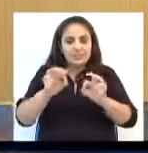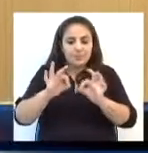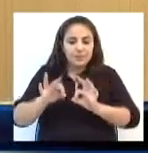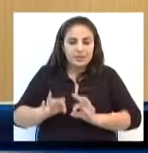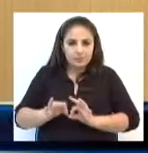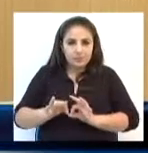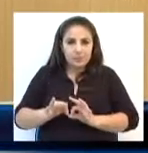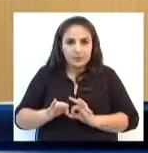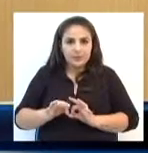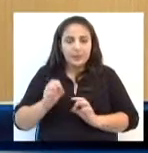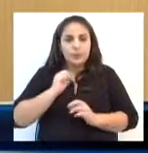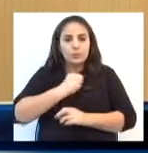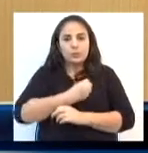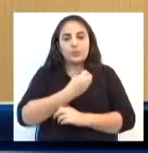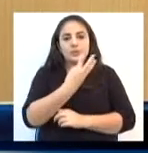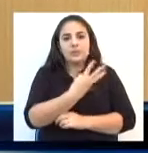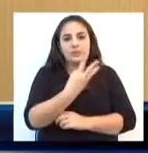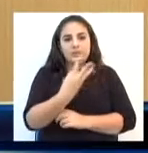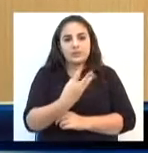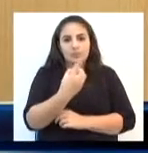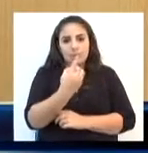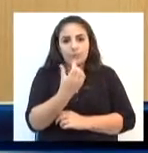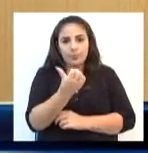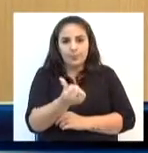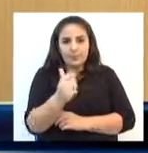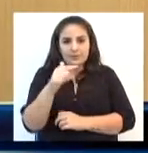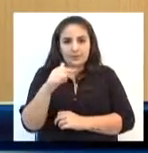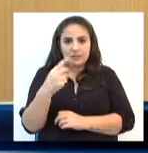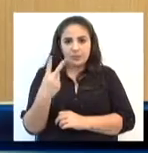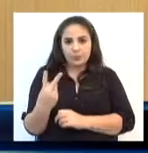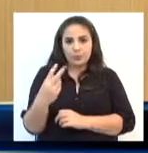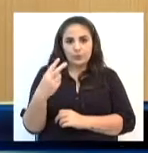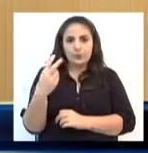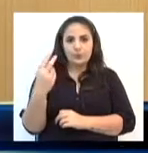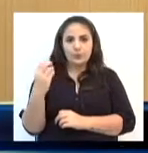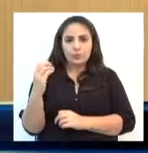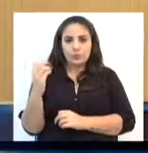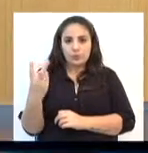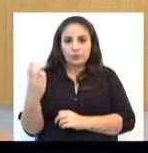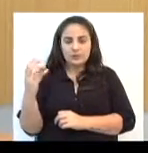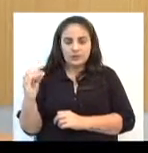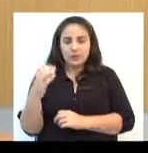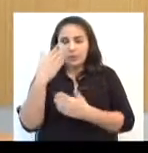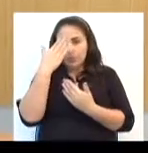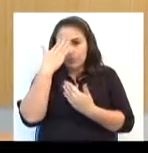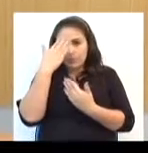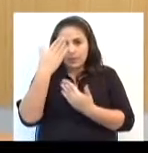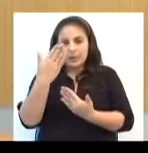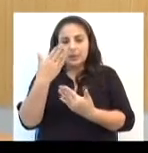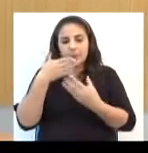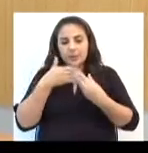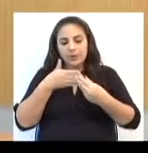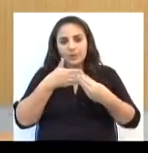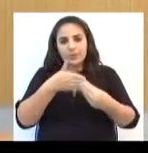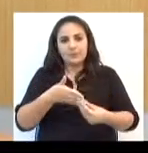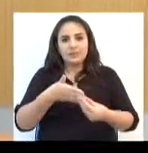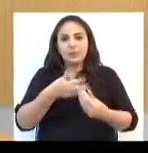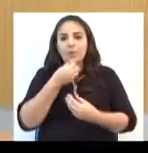na Secretaria de Planejamento pelo telefone 3316-7220. Obrigada pela